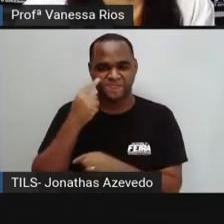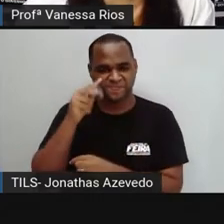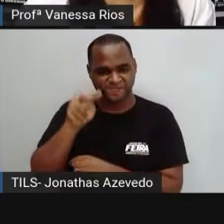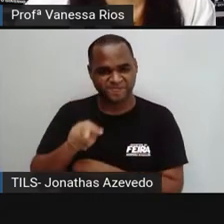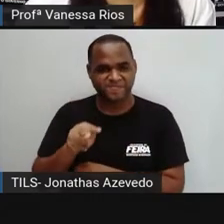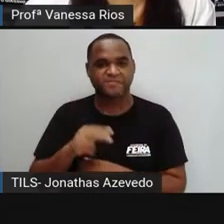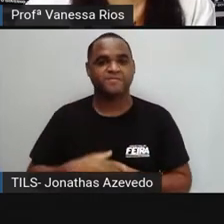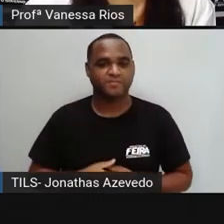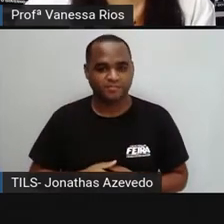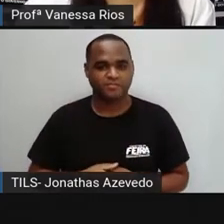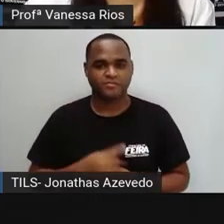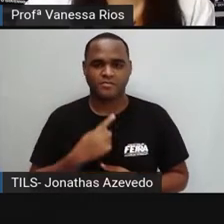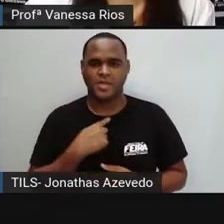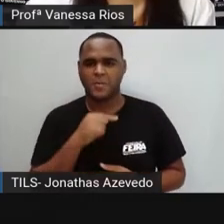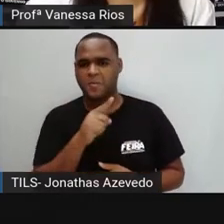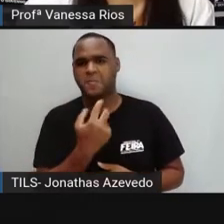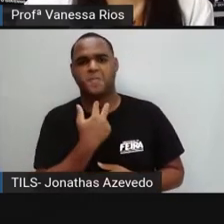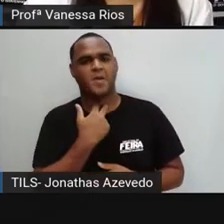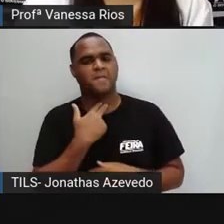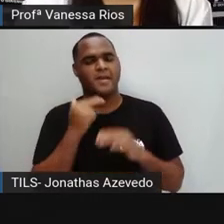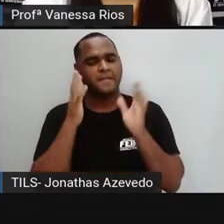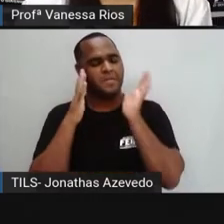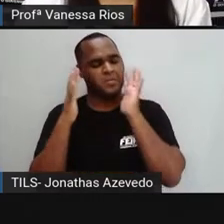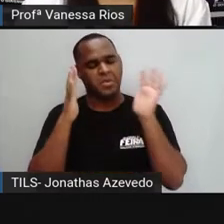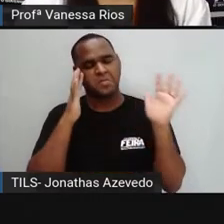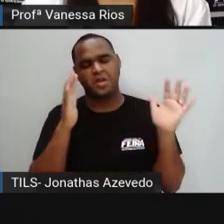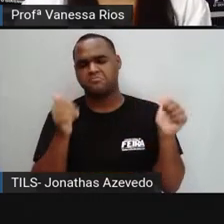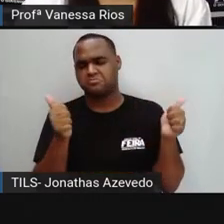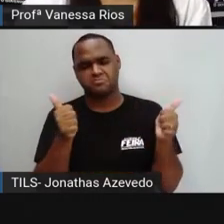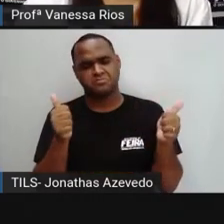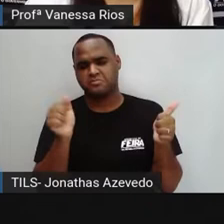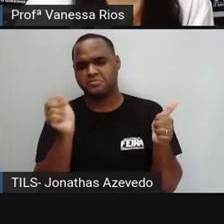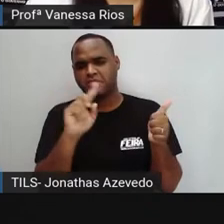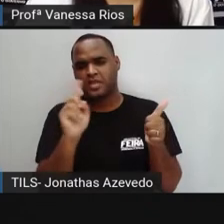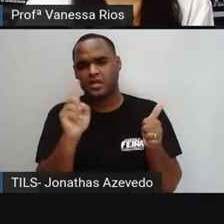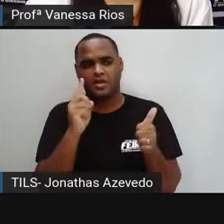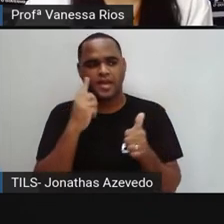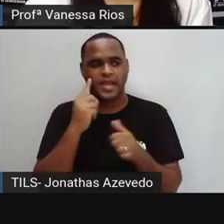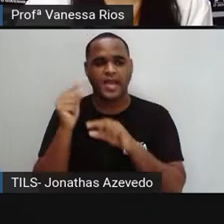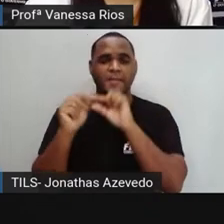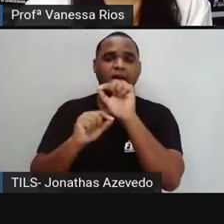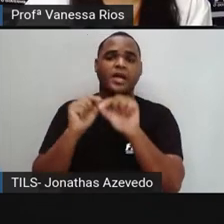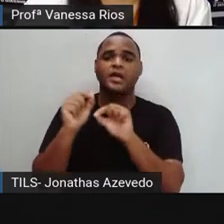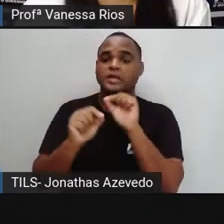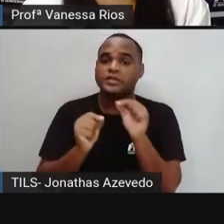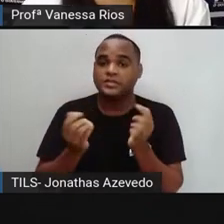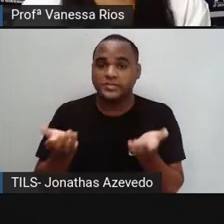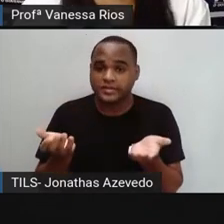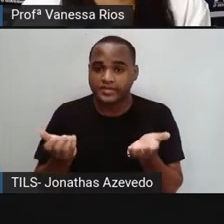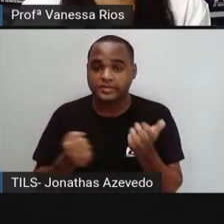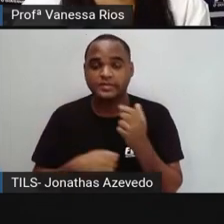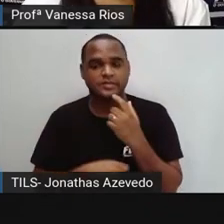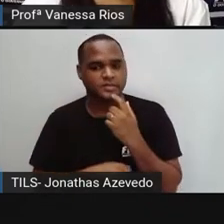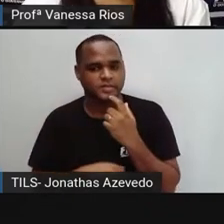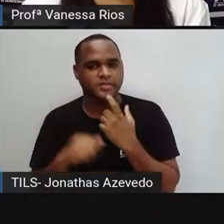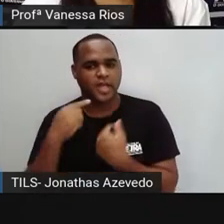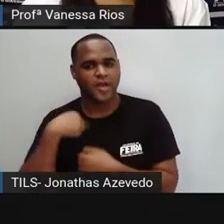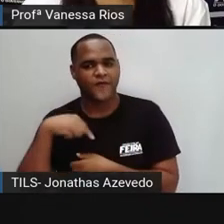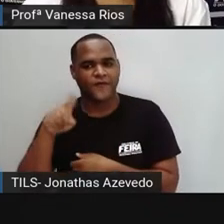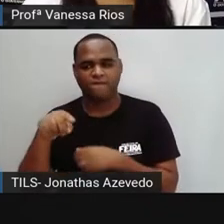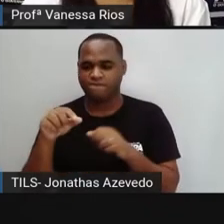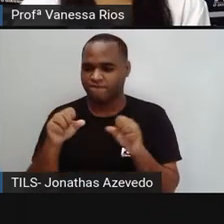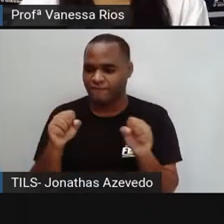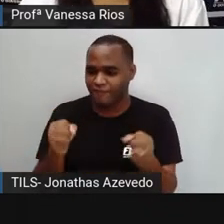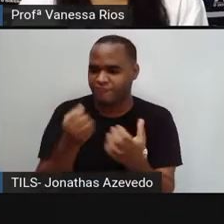Eu é que não posso nem pensar nisso. Quem me dera? Eu vou é ter